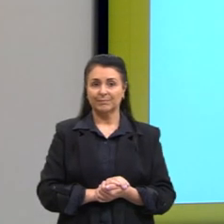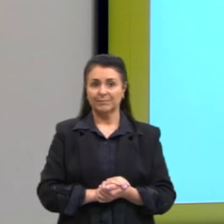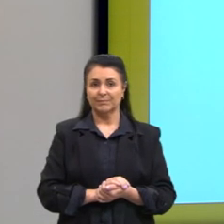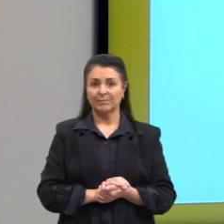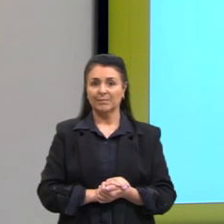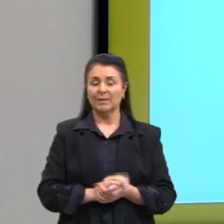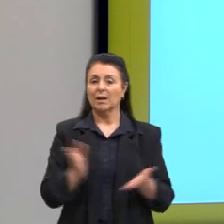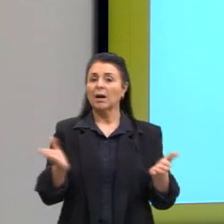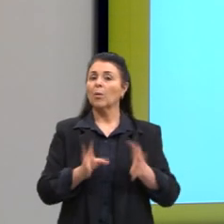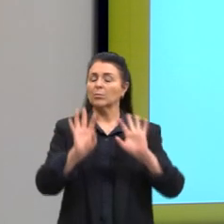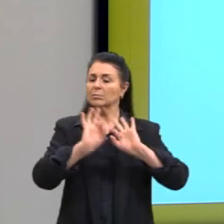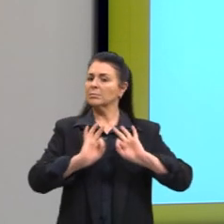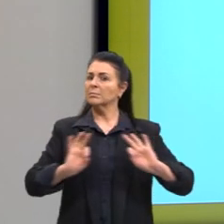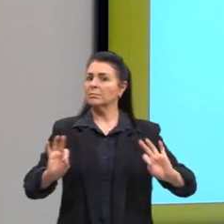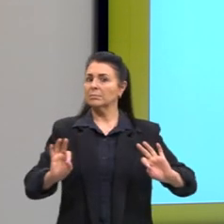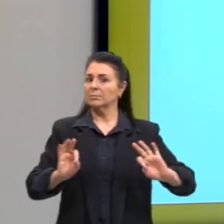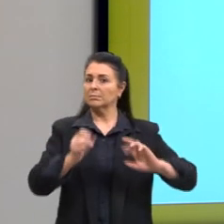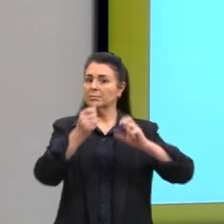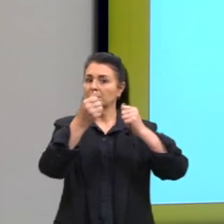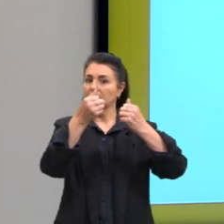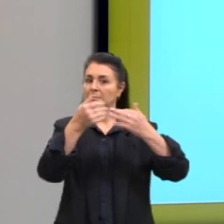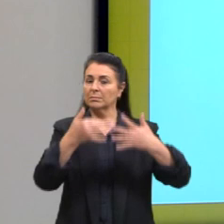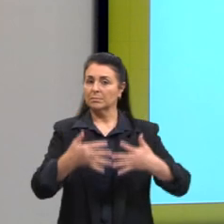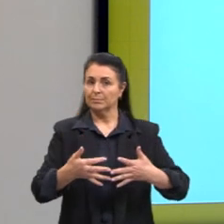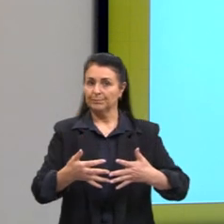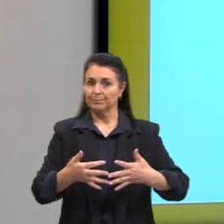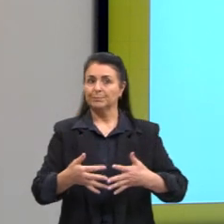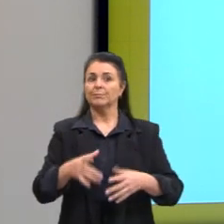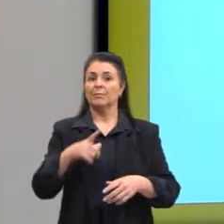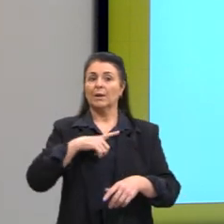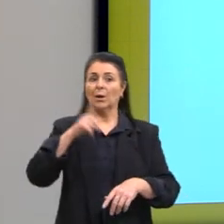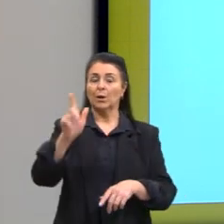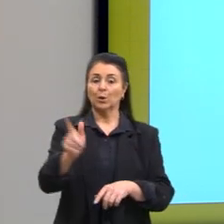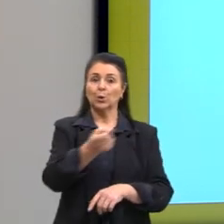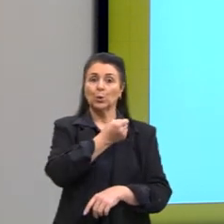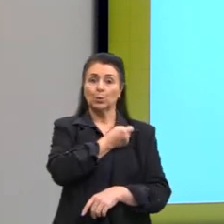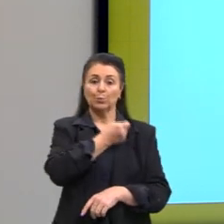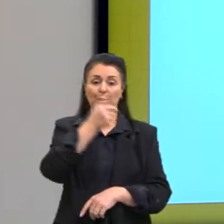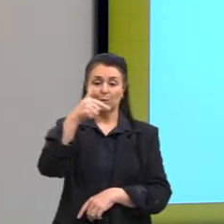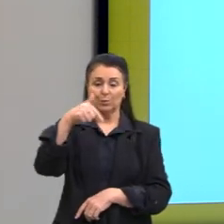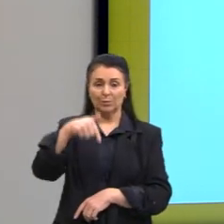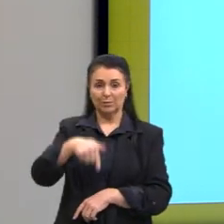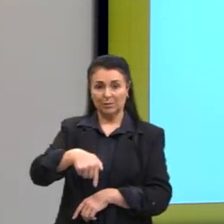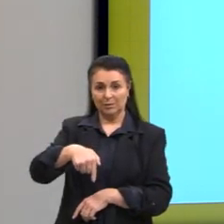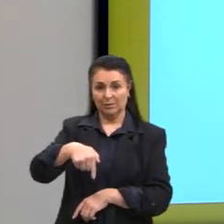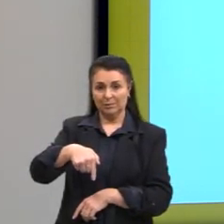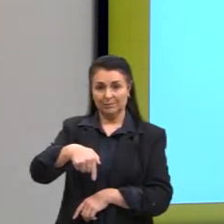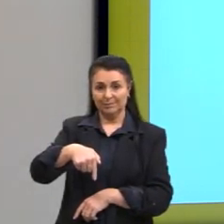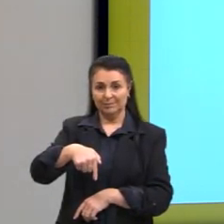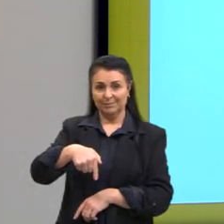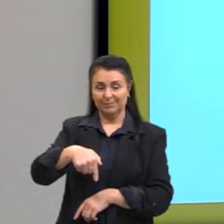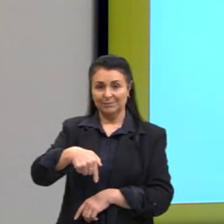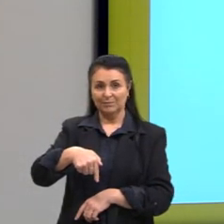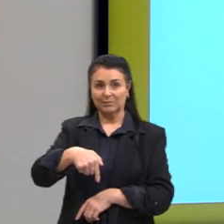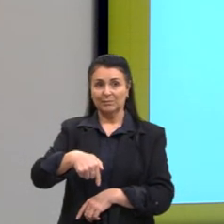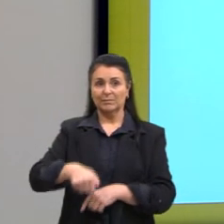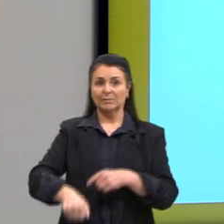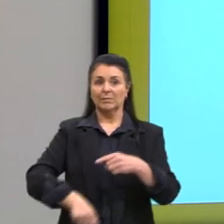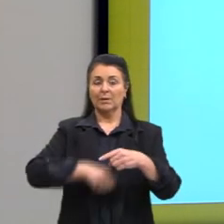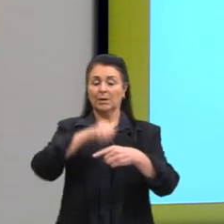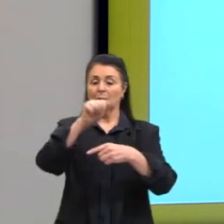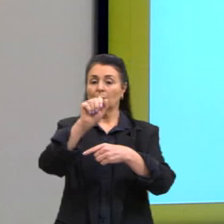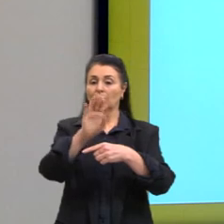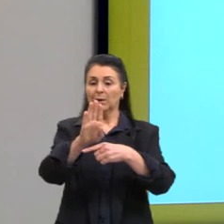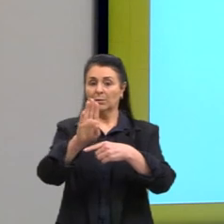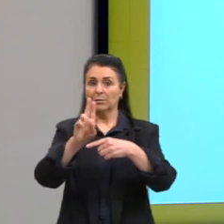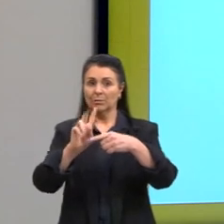Então, simplificando. Números racionais. Bem, os números racionais, então, dois números inteiros, A sobre